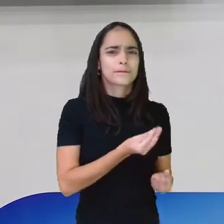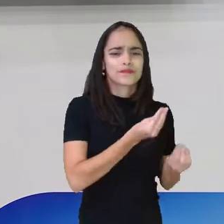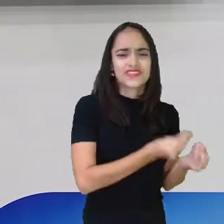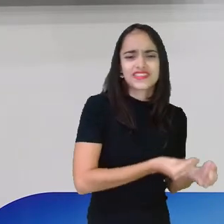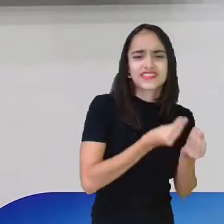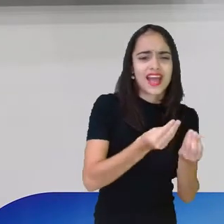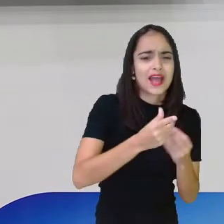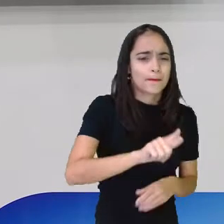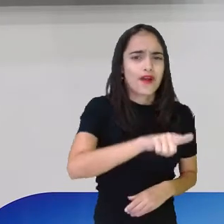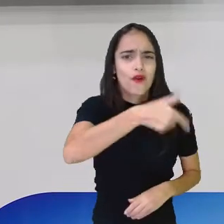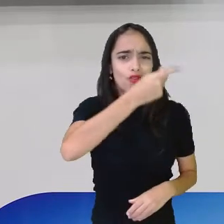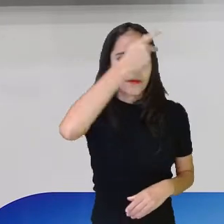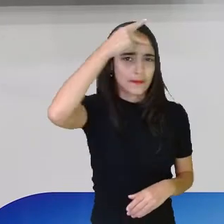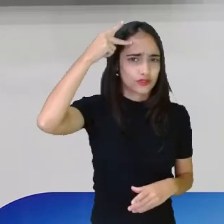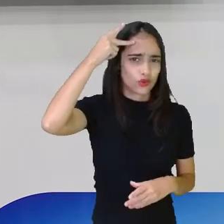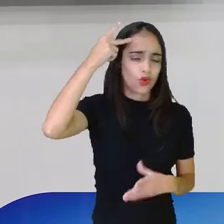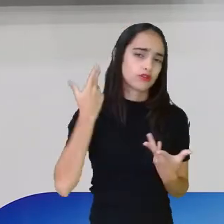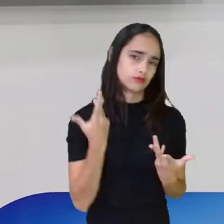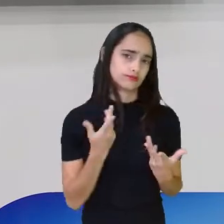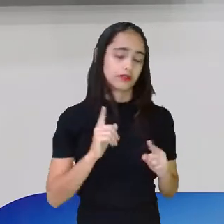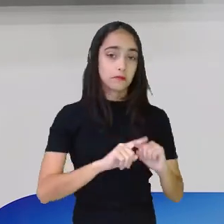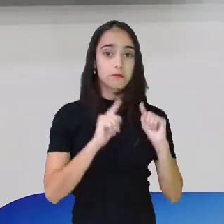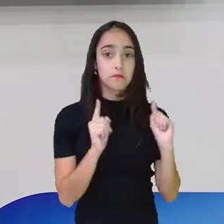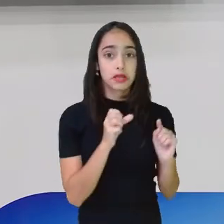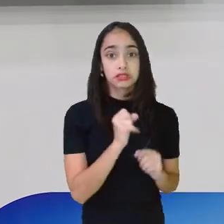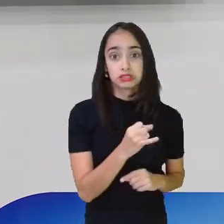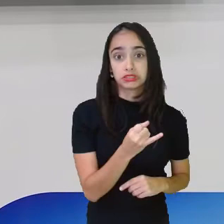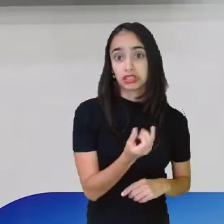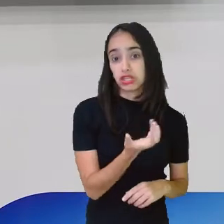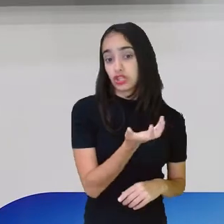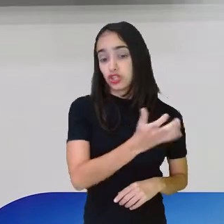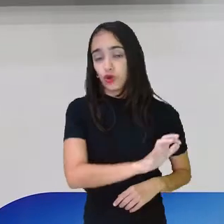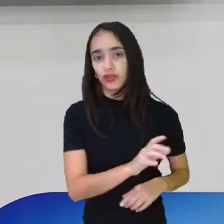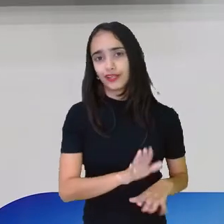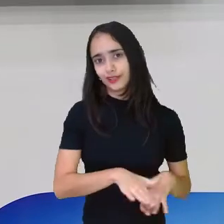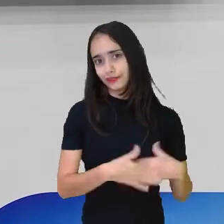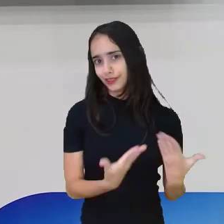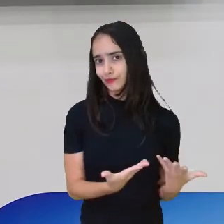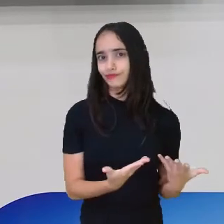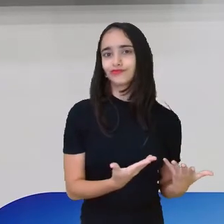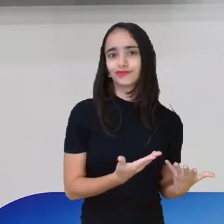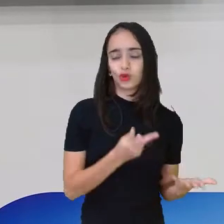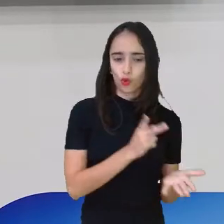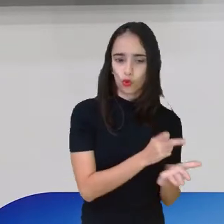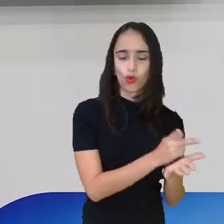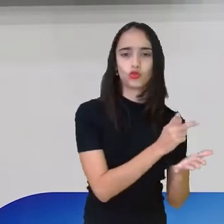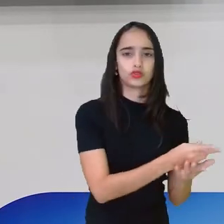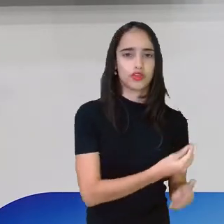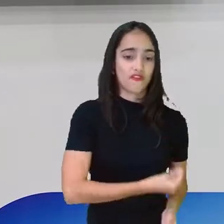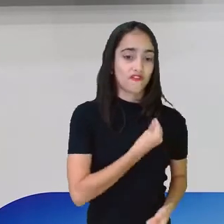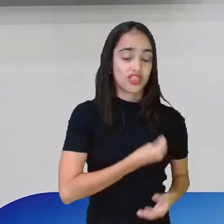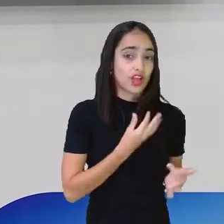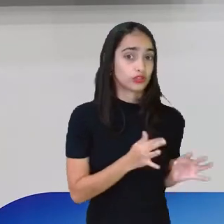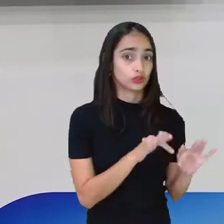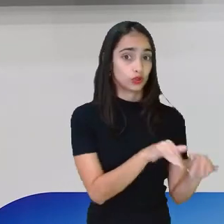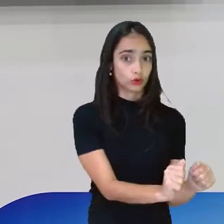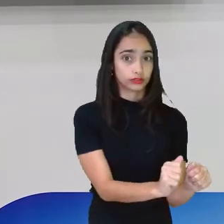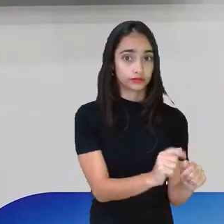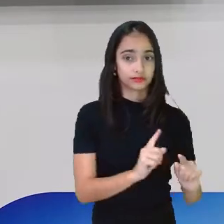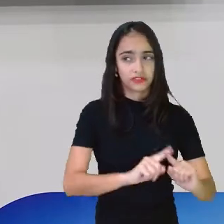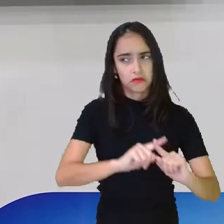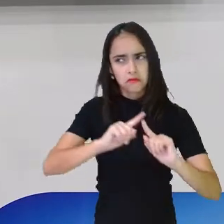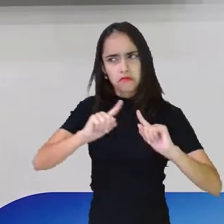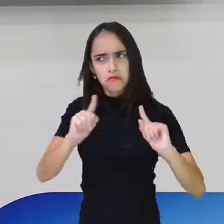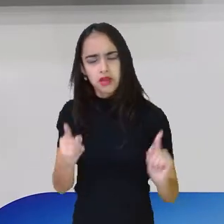é raro, aí passa para outra pessoa. Mas se não, não acontece se não. Já ali, a gente tem um período de tempo e